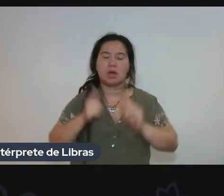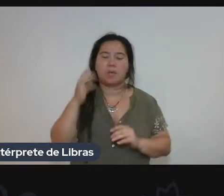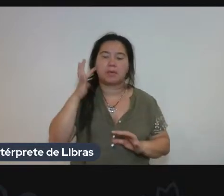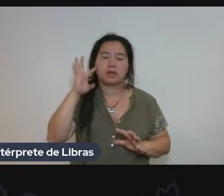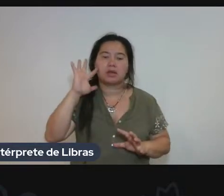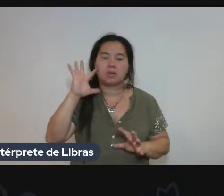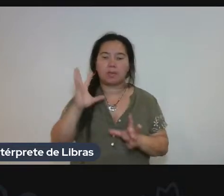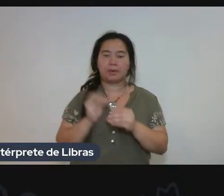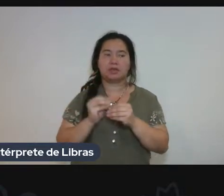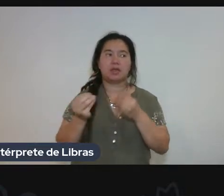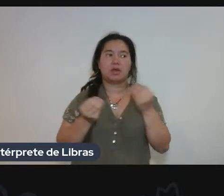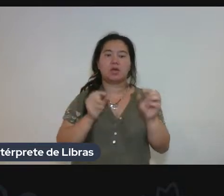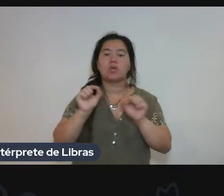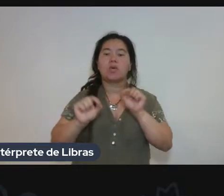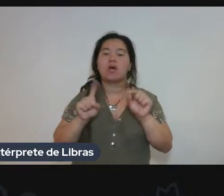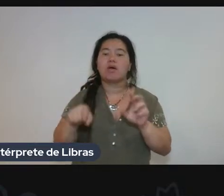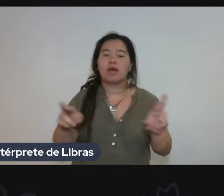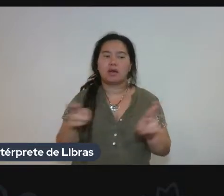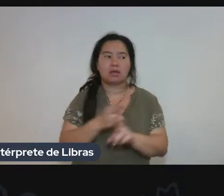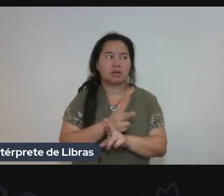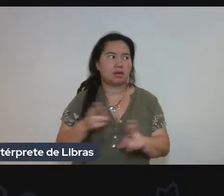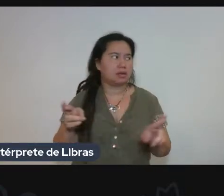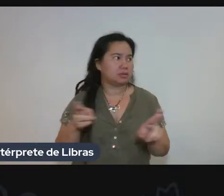Obrigado a pelas respostas.